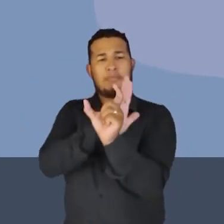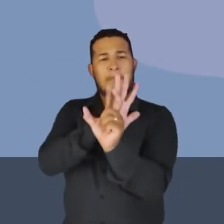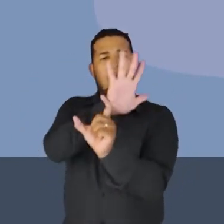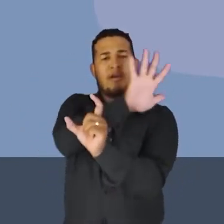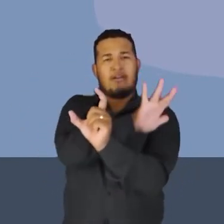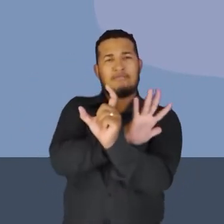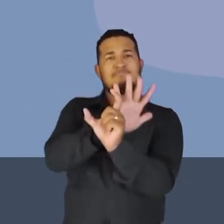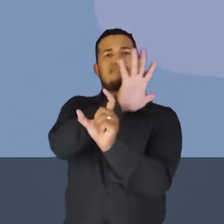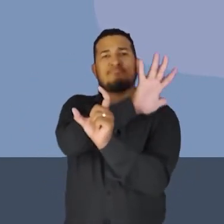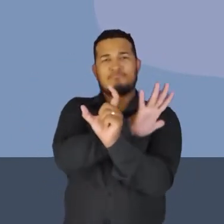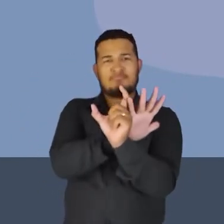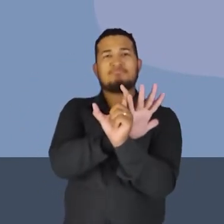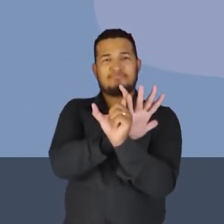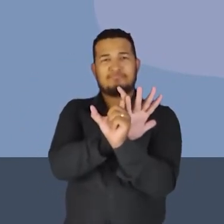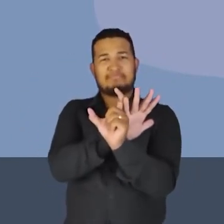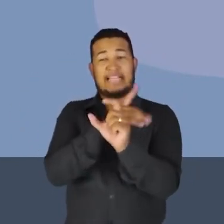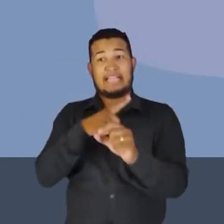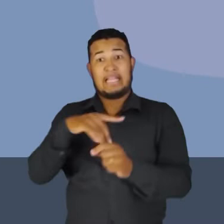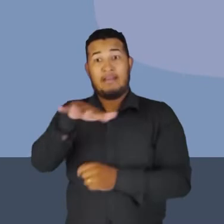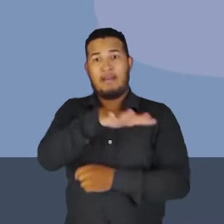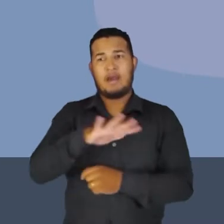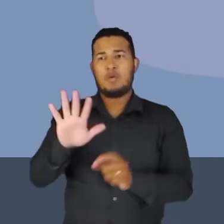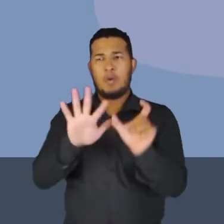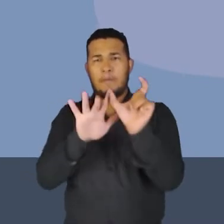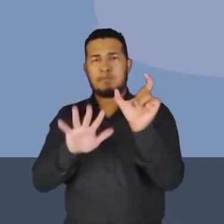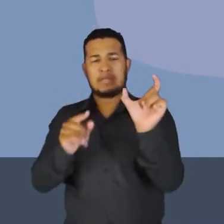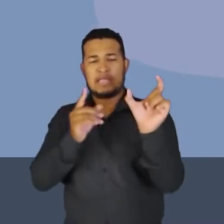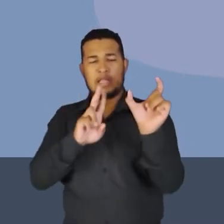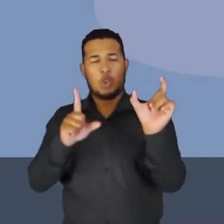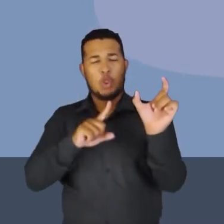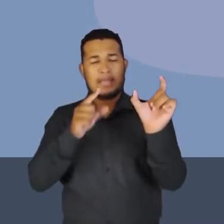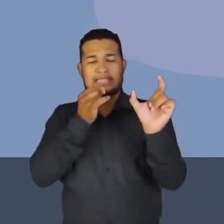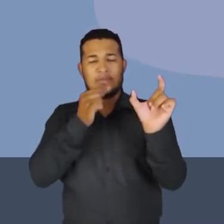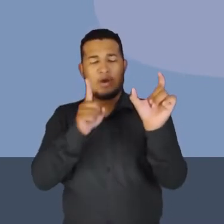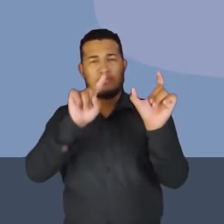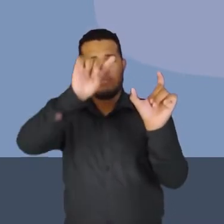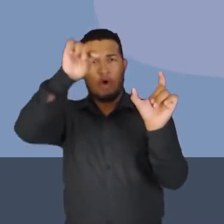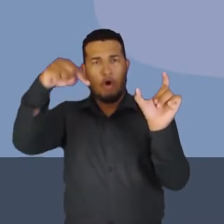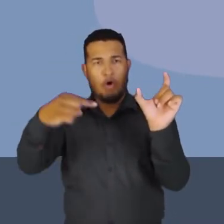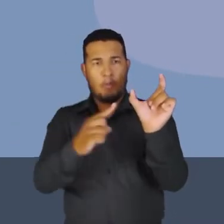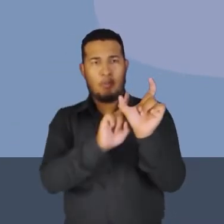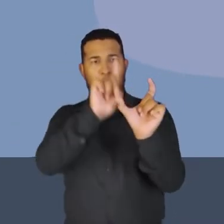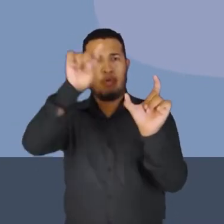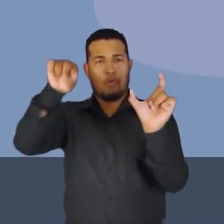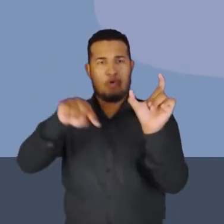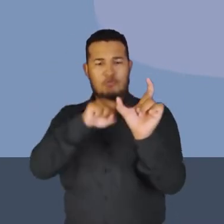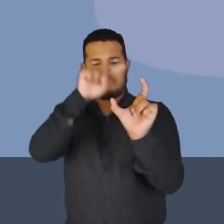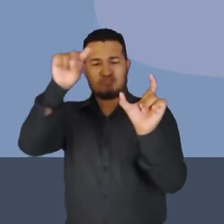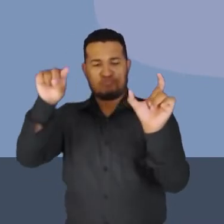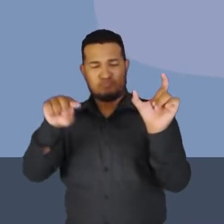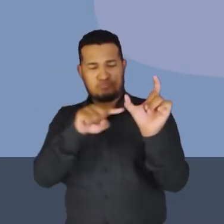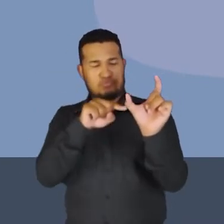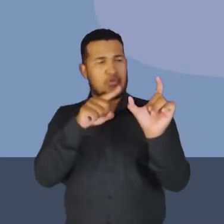criando no meio ambiente. Essas linhas, nós chamamos linhas de campo magnético.